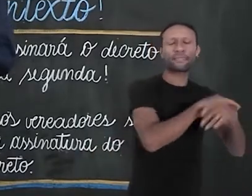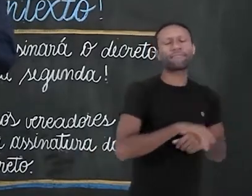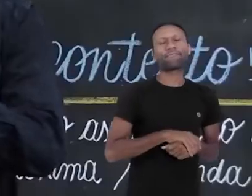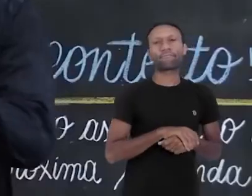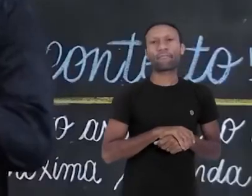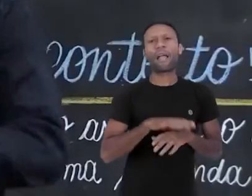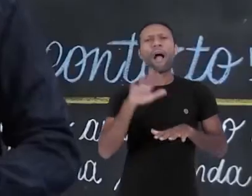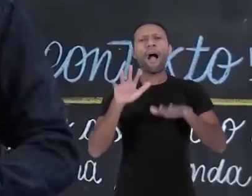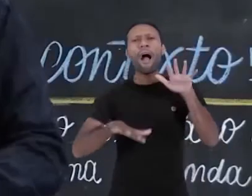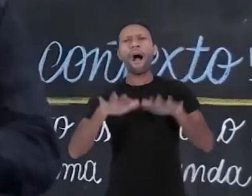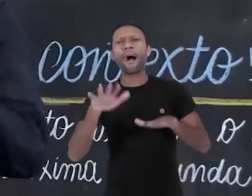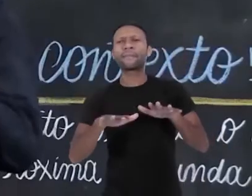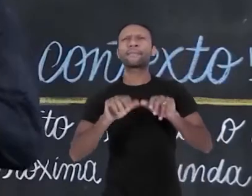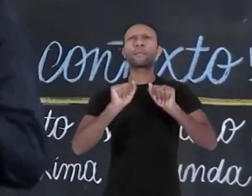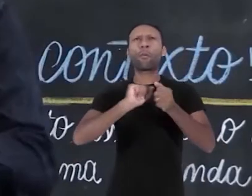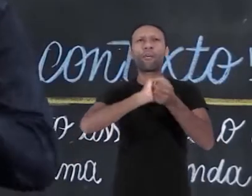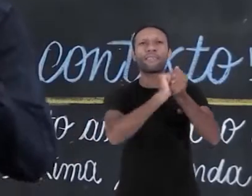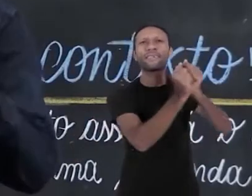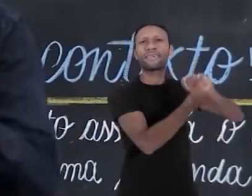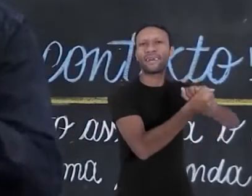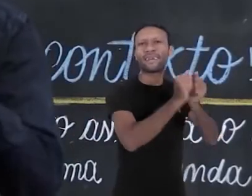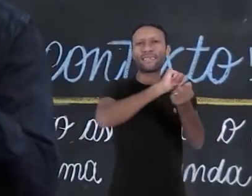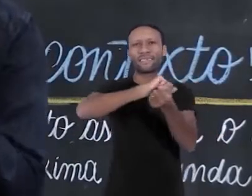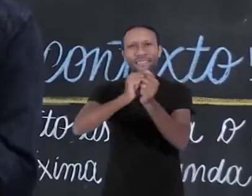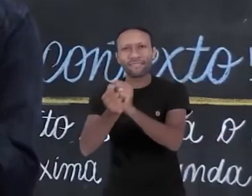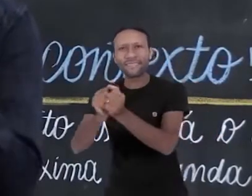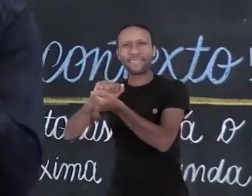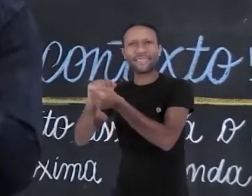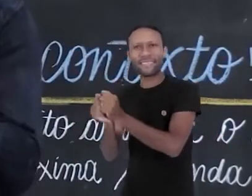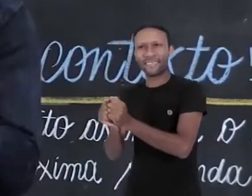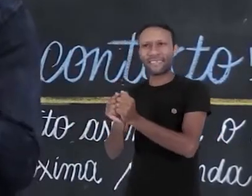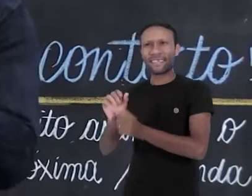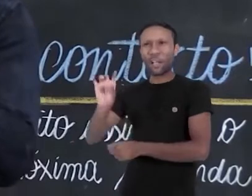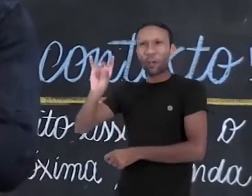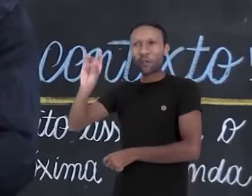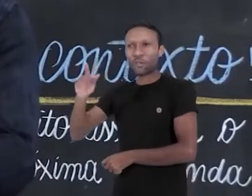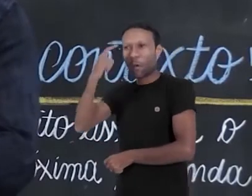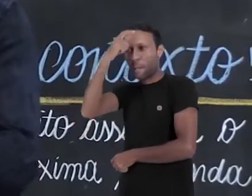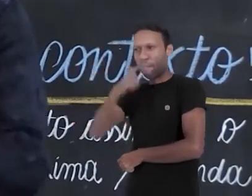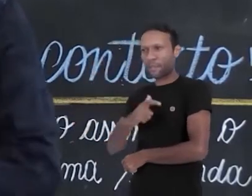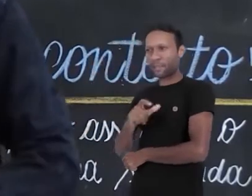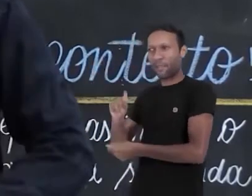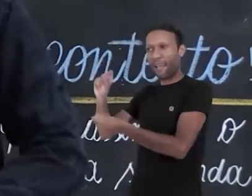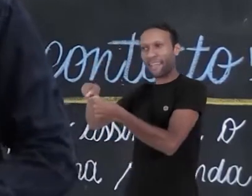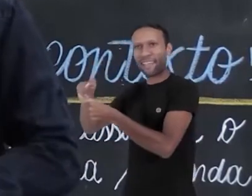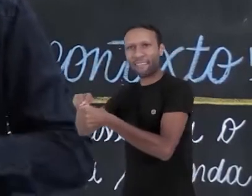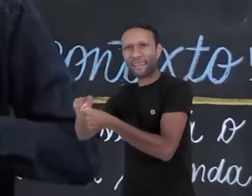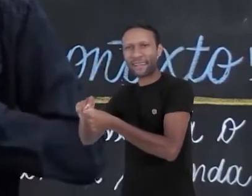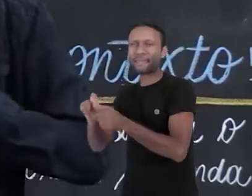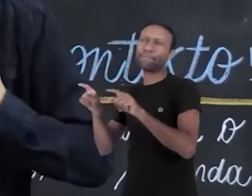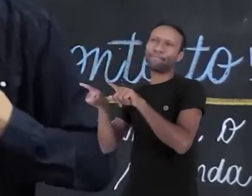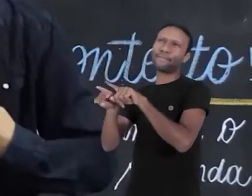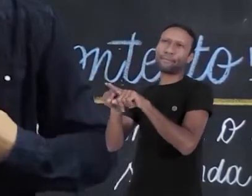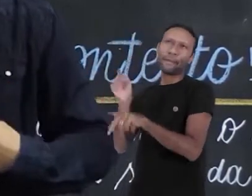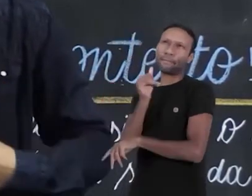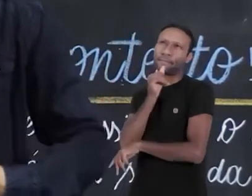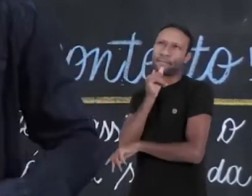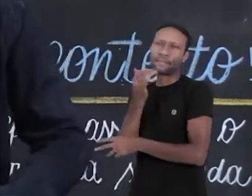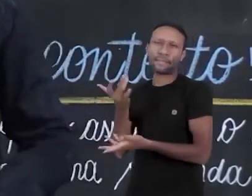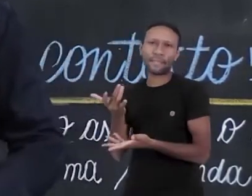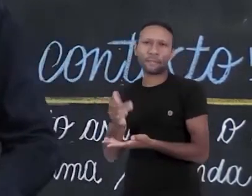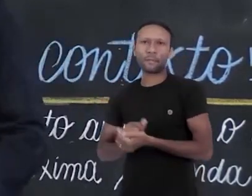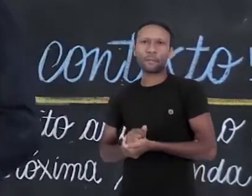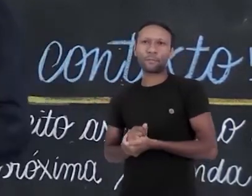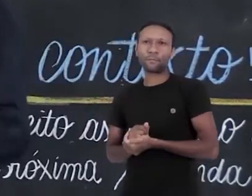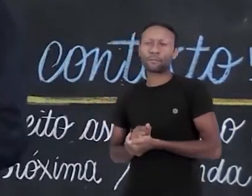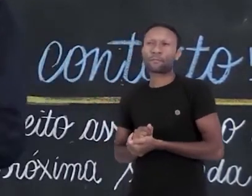gente pode fazer algumas inversões, então também não pense que o sujeito é só quem pratica a ação. Eu posso dizer, por exemplo, que o